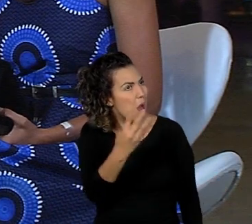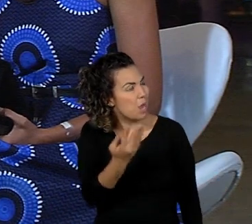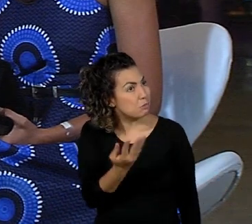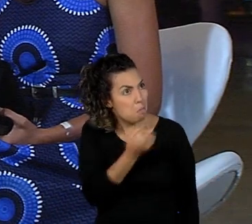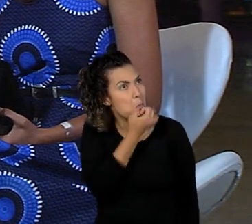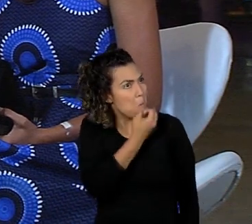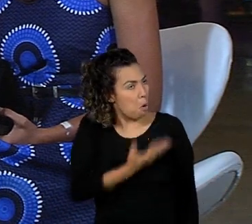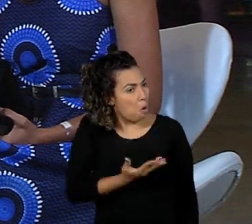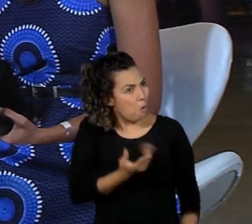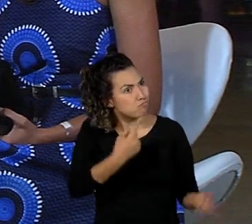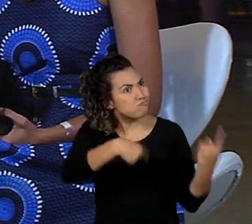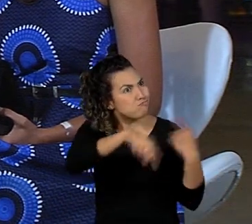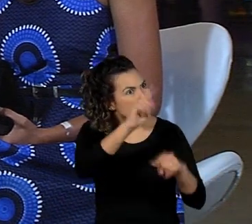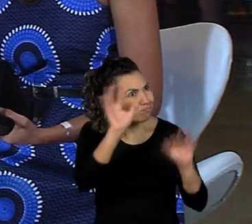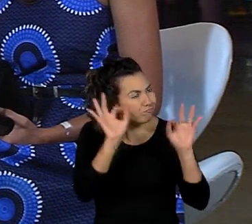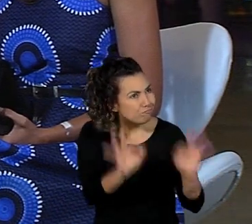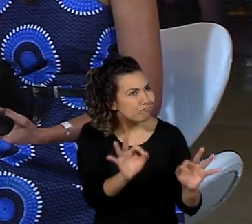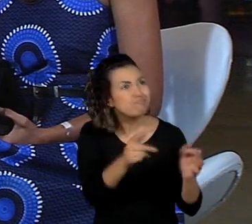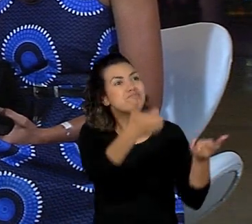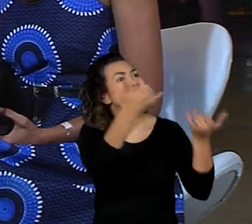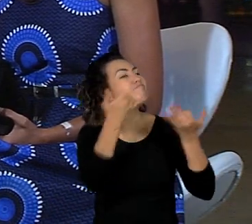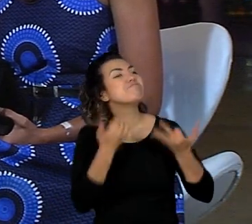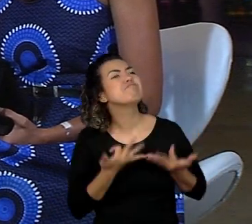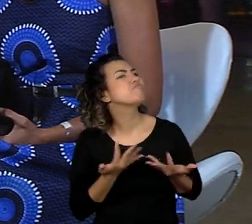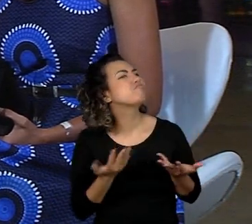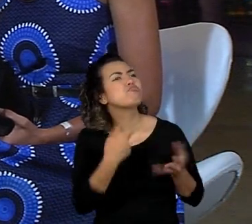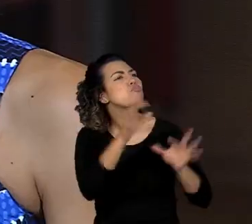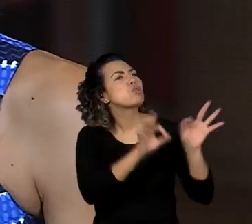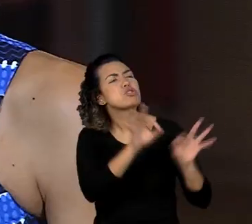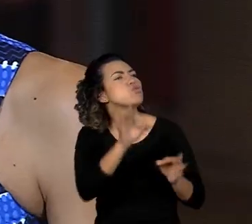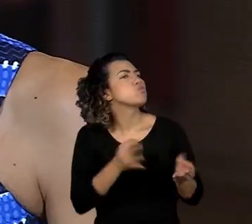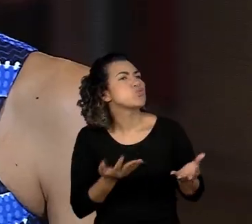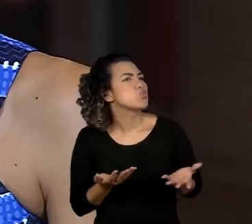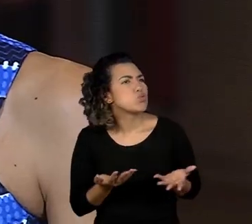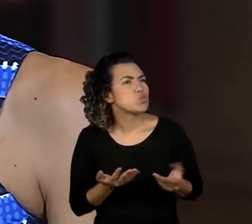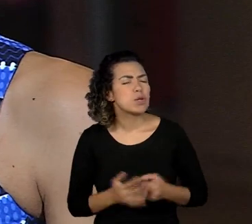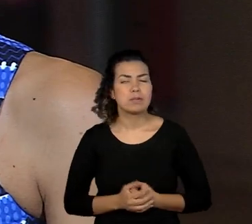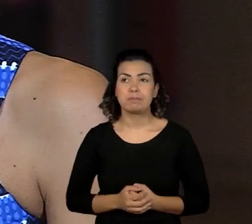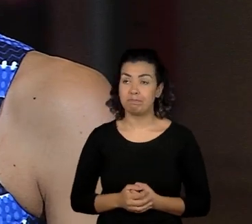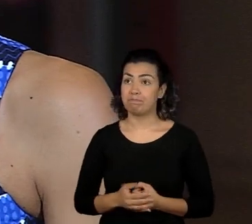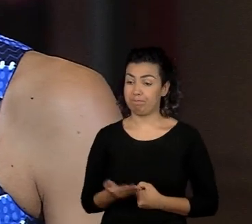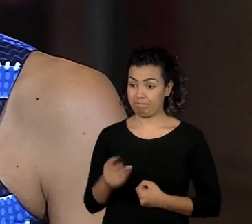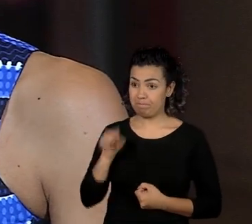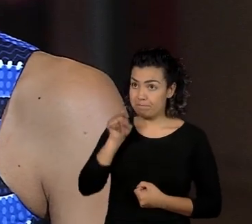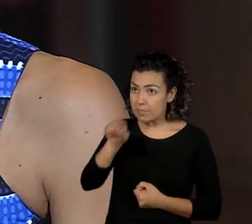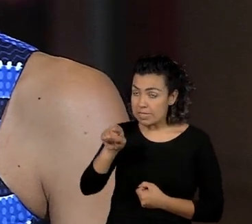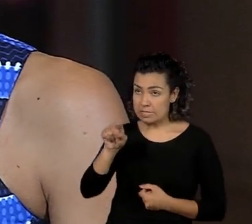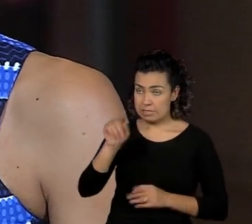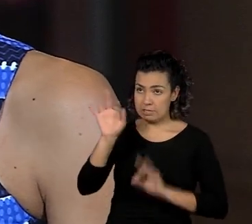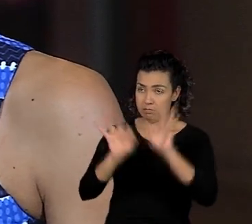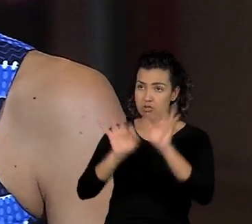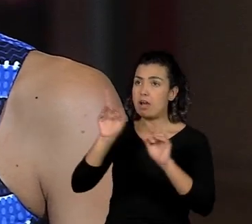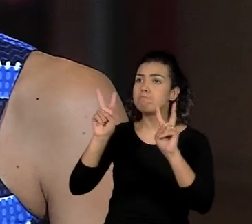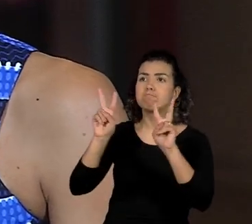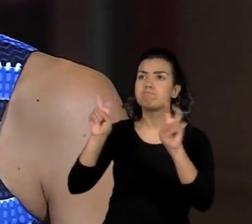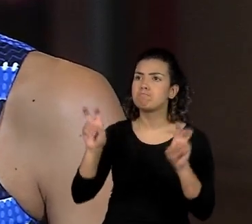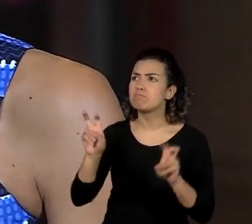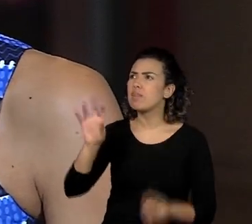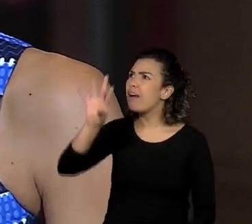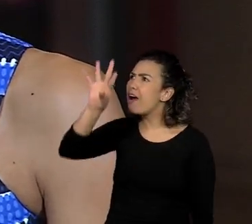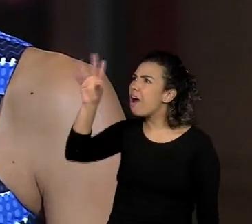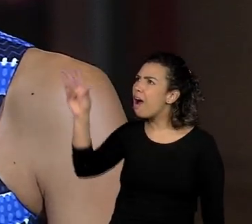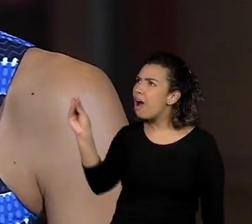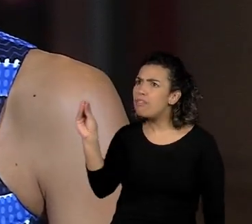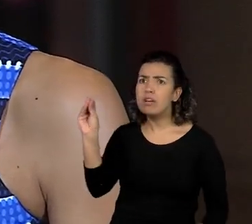resultados. Né, professora? Conta um pouco para a gente o que é esse projeto. O projeto África que aqui habita é um caminho para